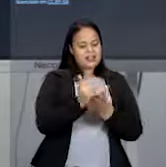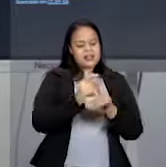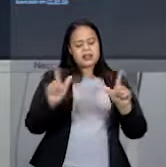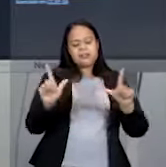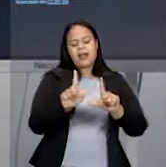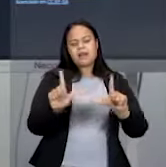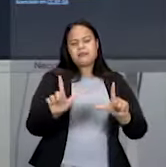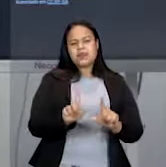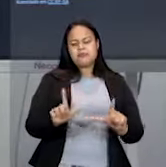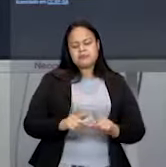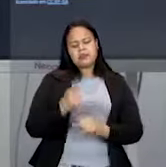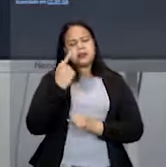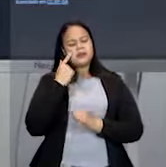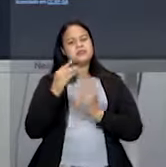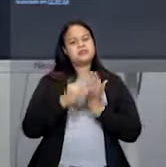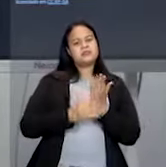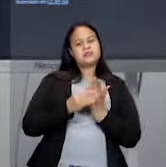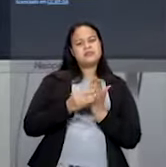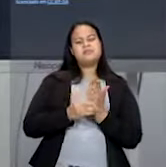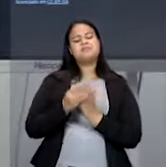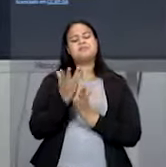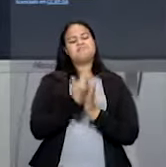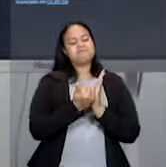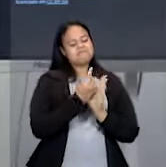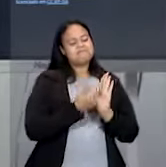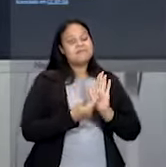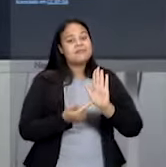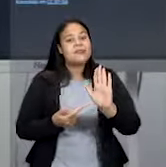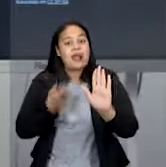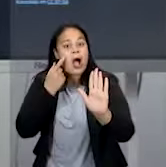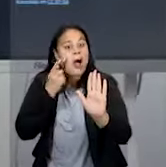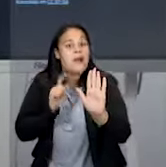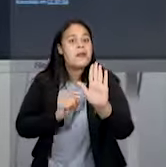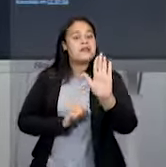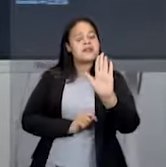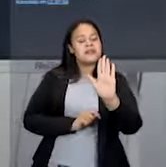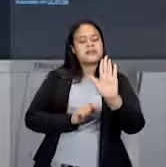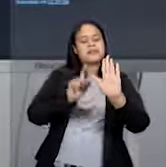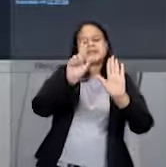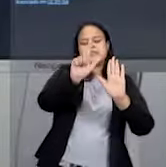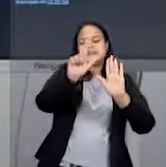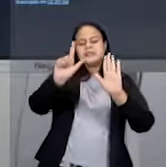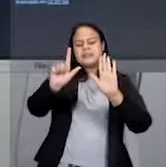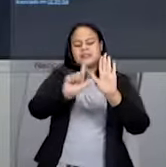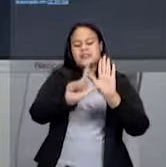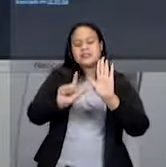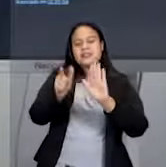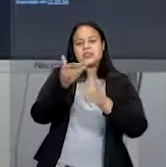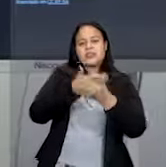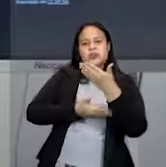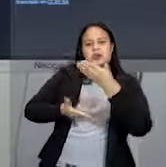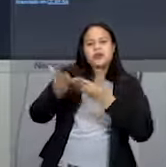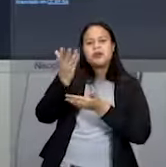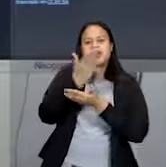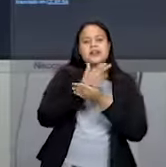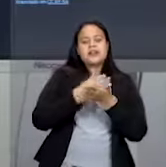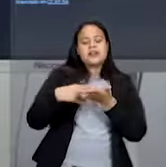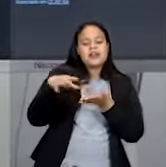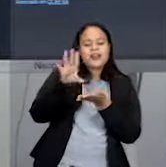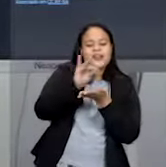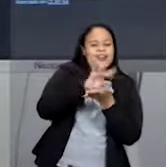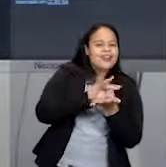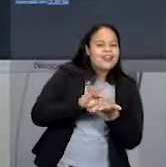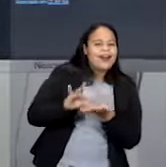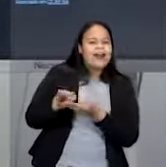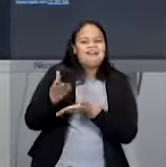a gravura desse livro. A ilustração, no caso. Gravurinha. A gente trocava gravurinha, colava gravurinha.